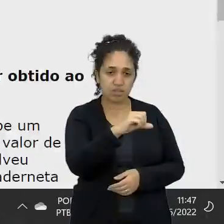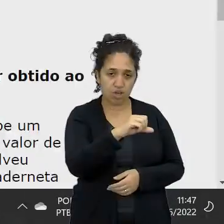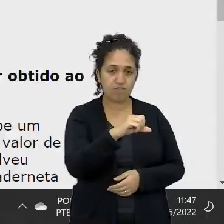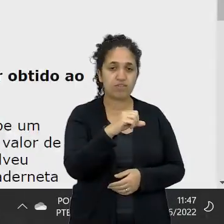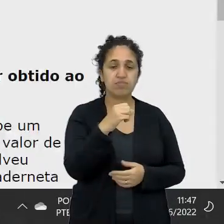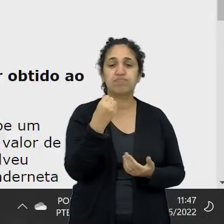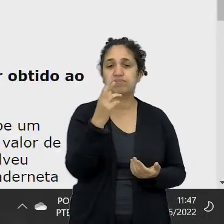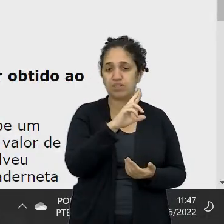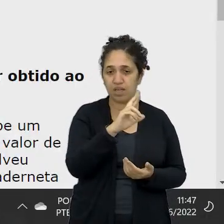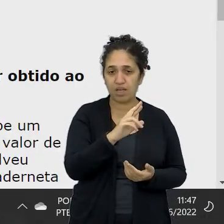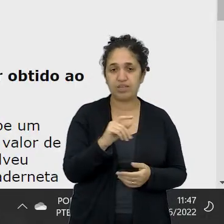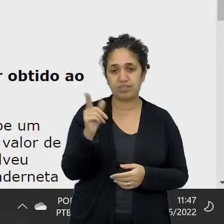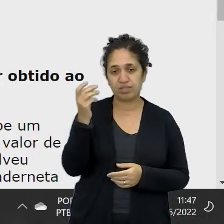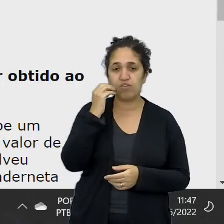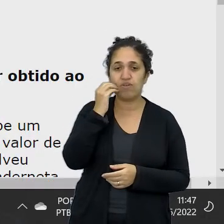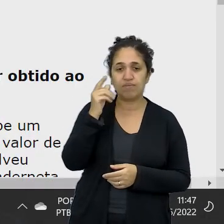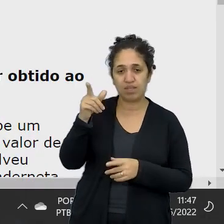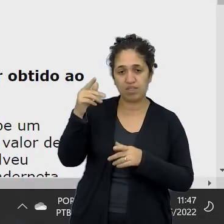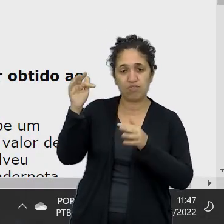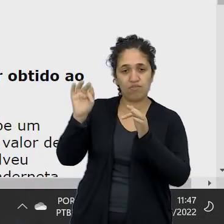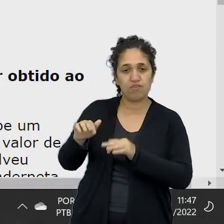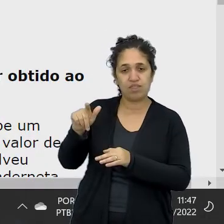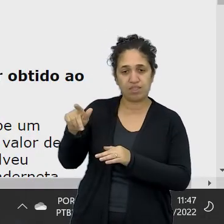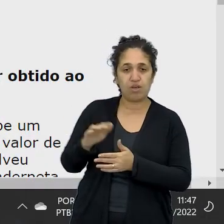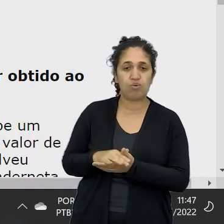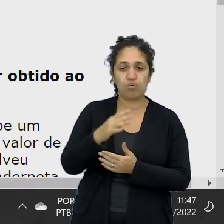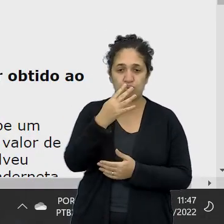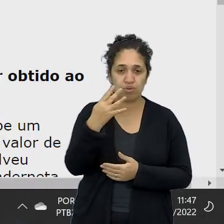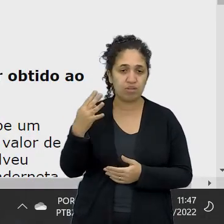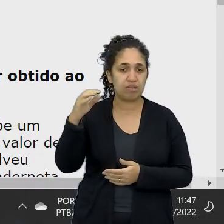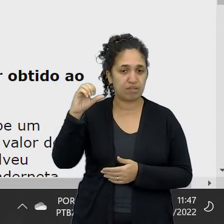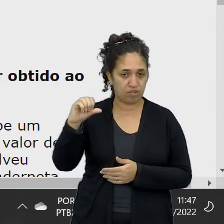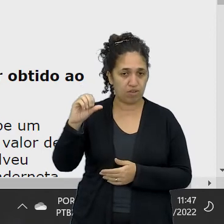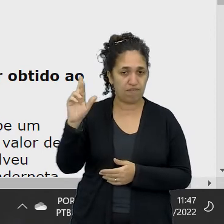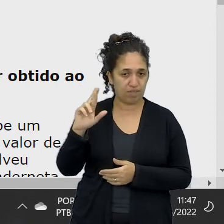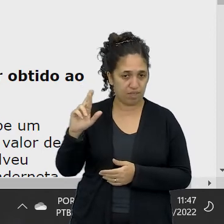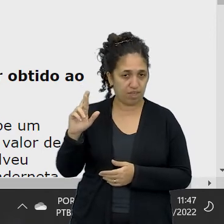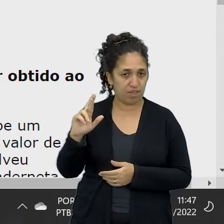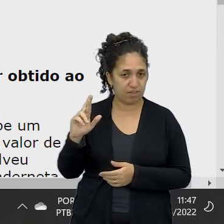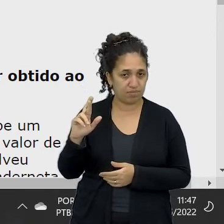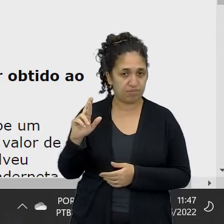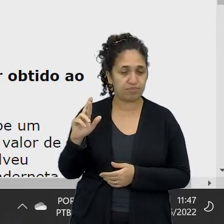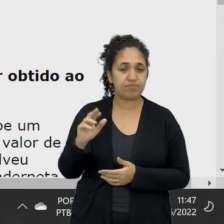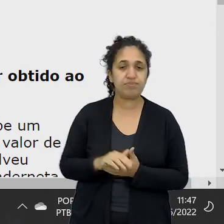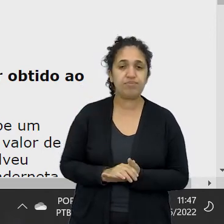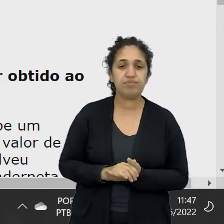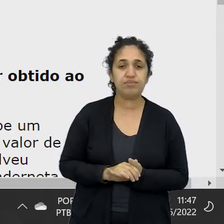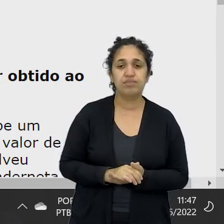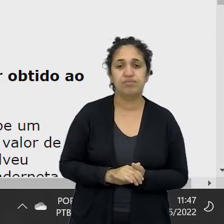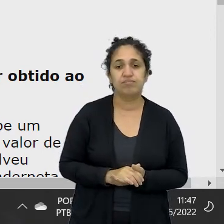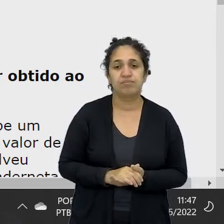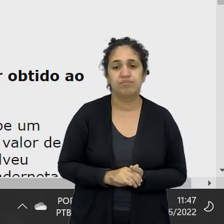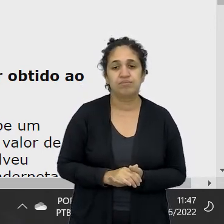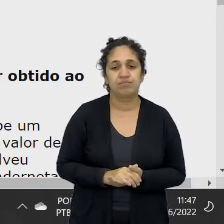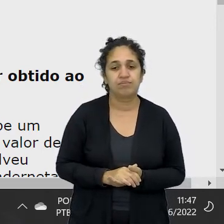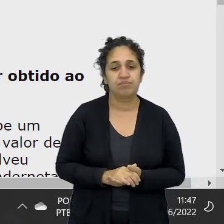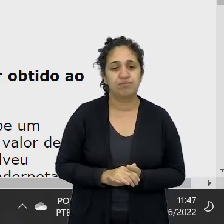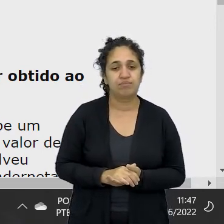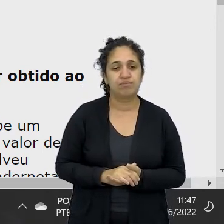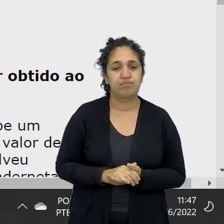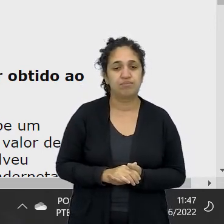Então, a gente tem aí, ó, o final R$ 449,70,00, se eu não me engano.